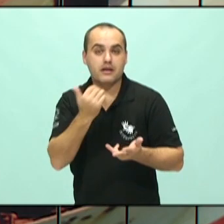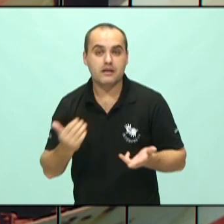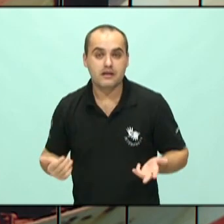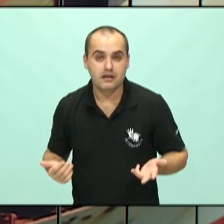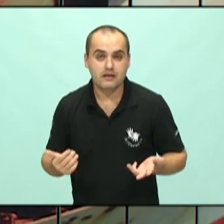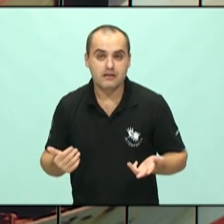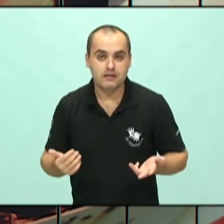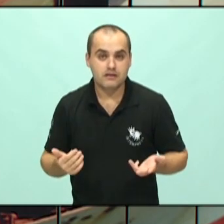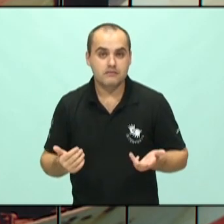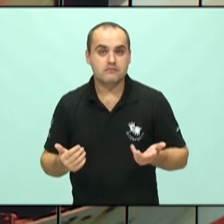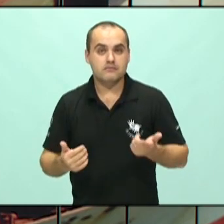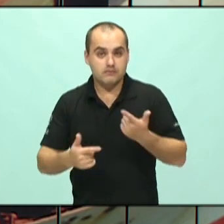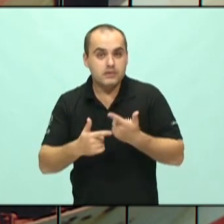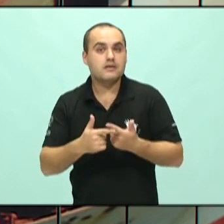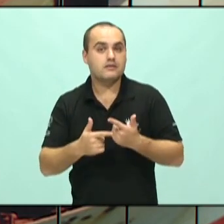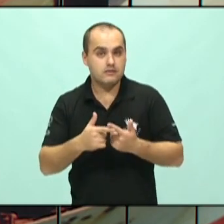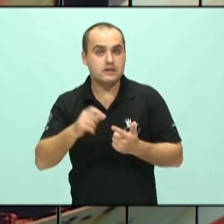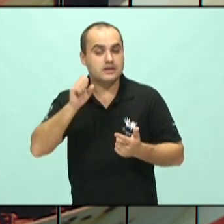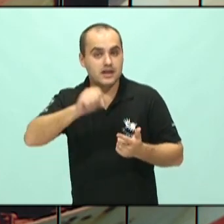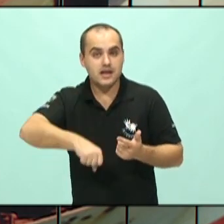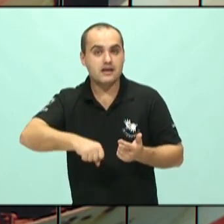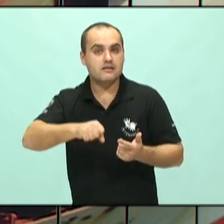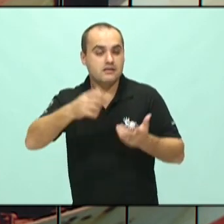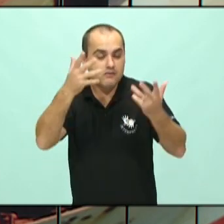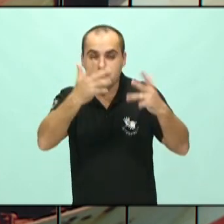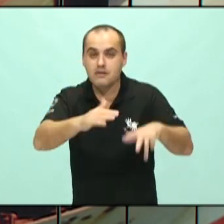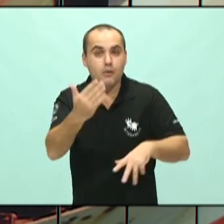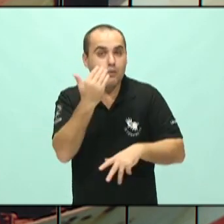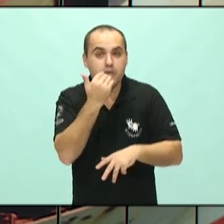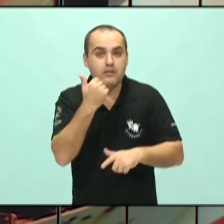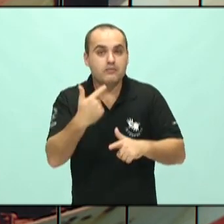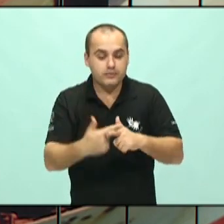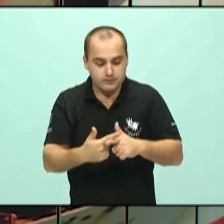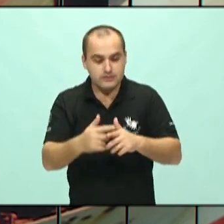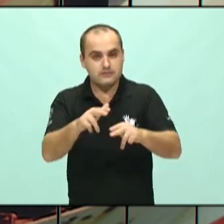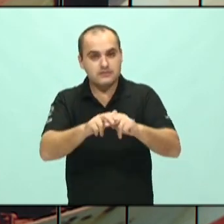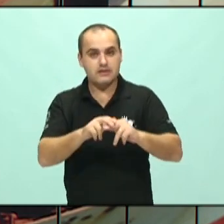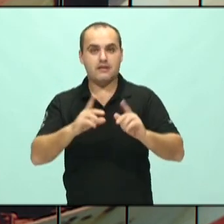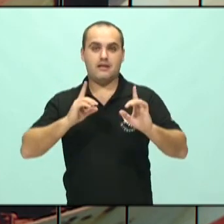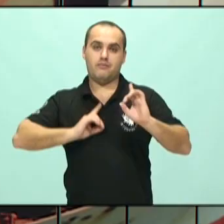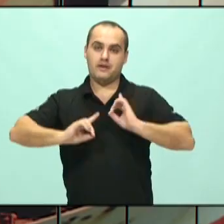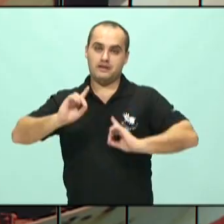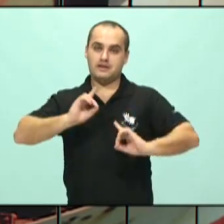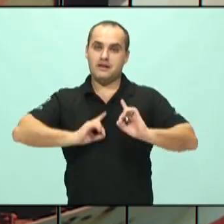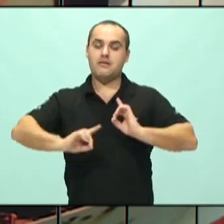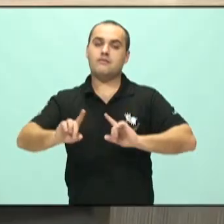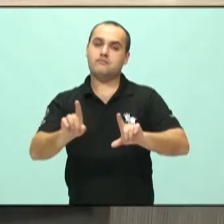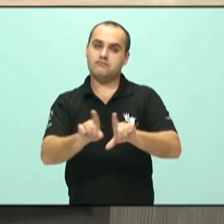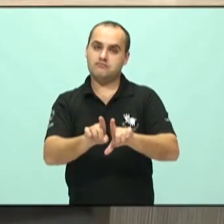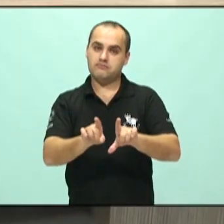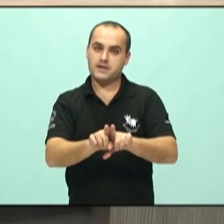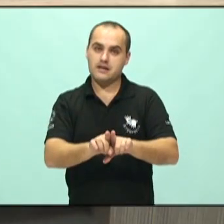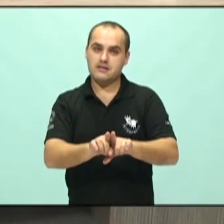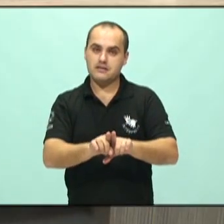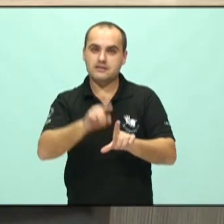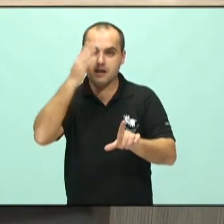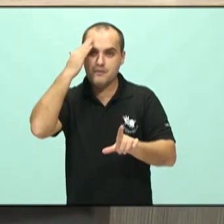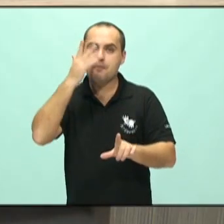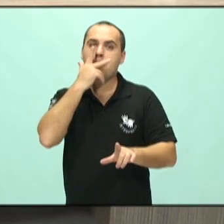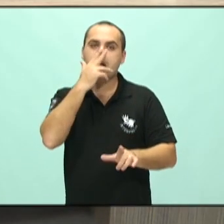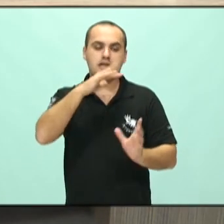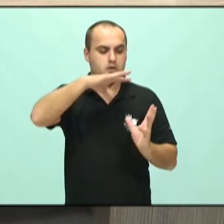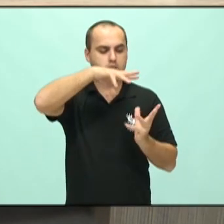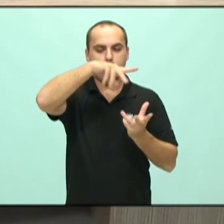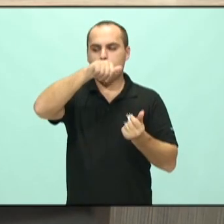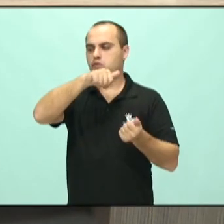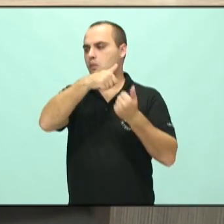importantíssimas por depressão. Então, a gente observa que a depressão justamente joga o humor do paciente lá para baixo. E essa é